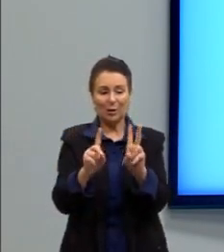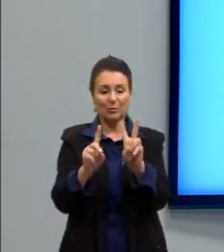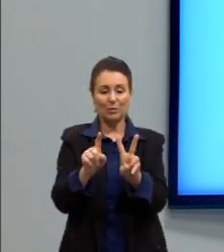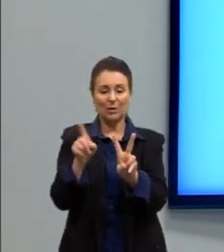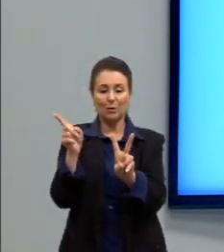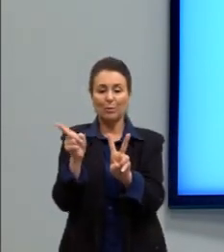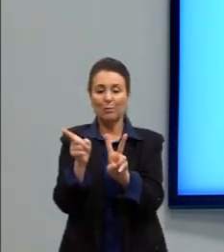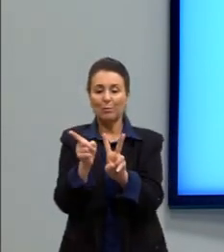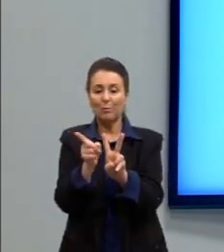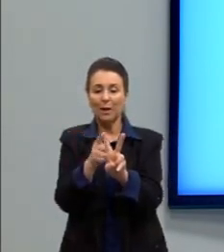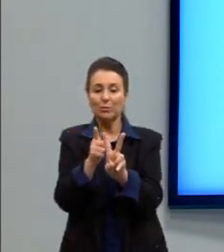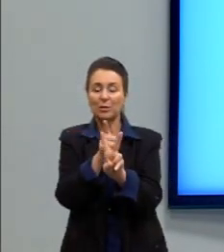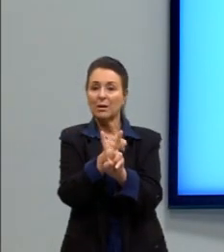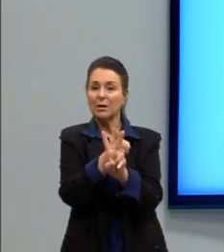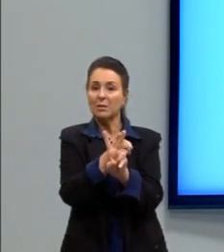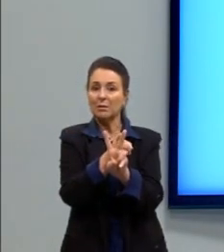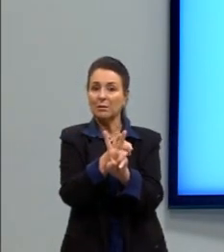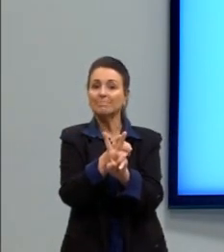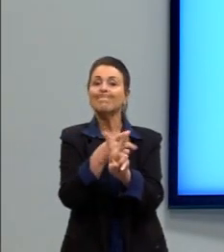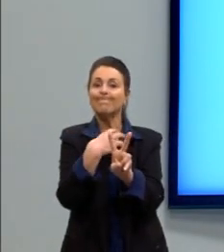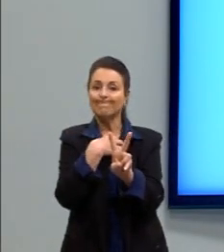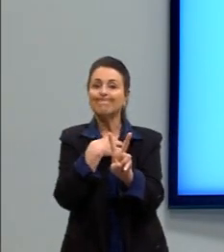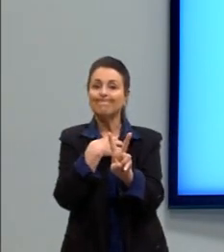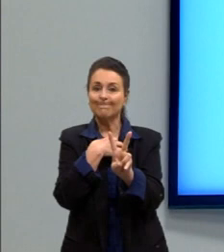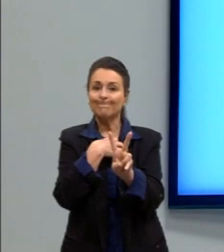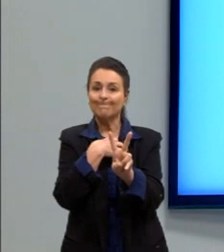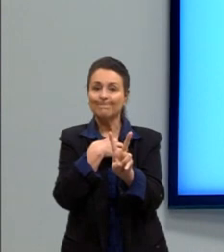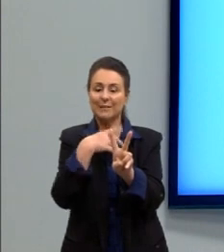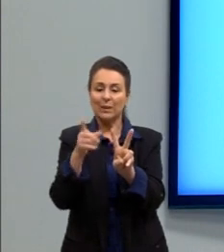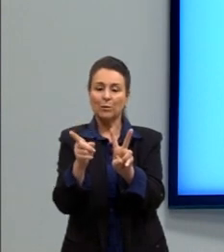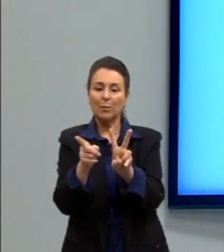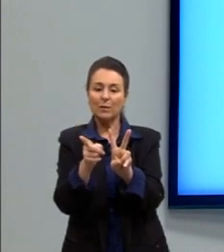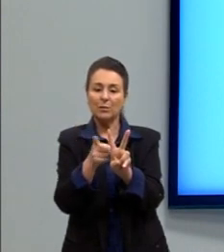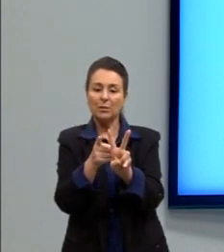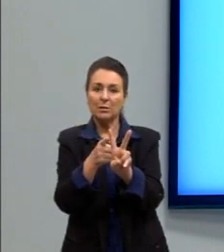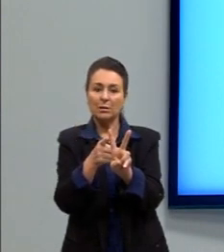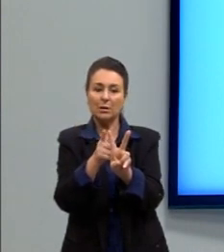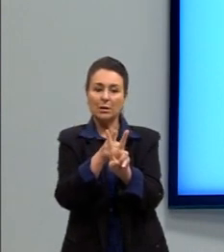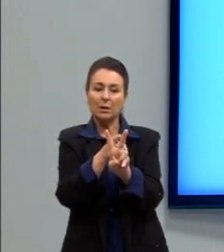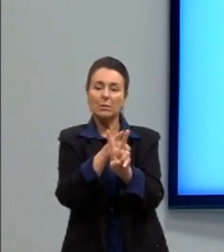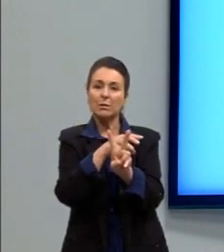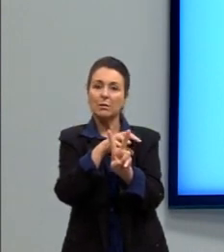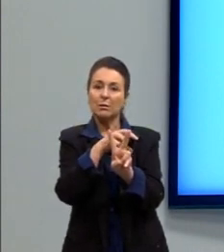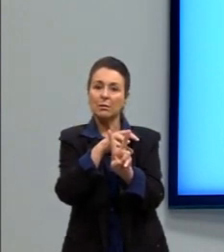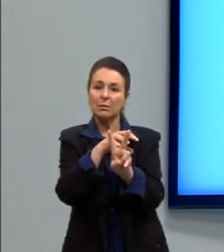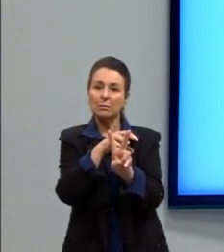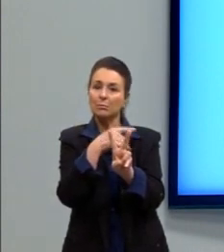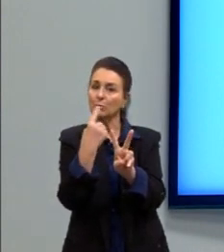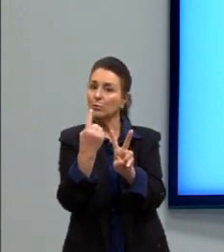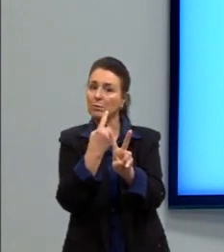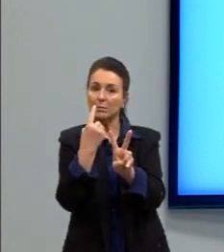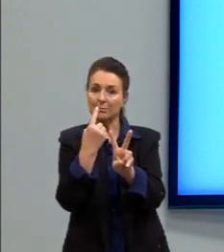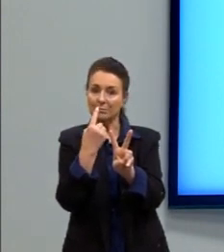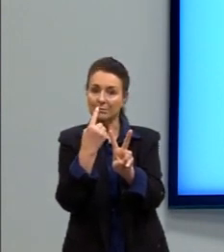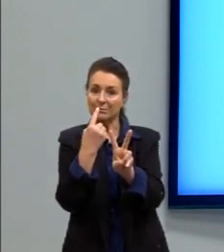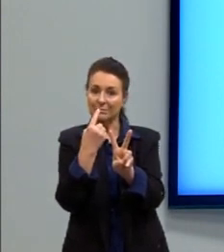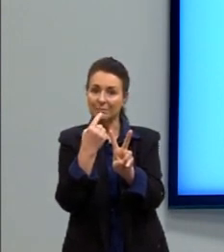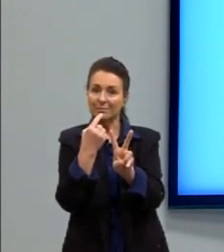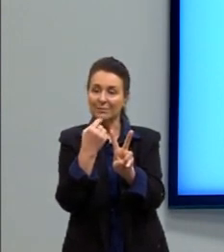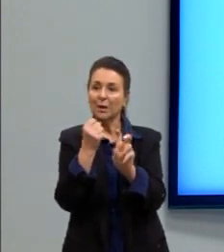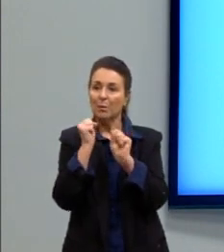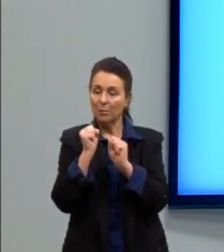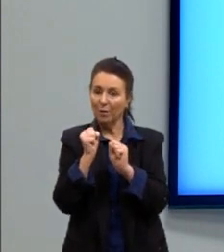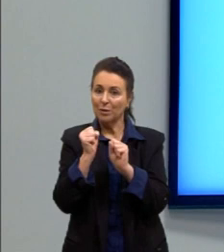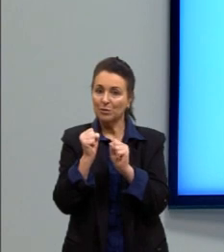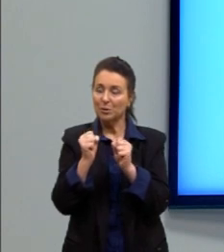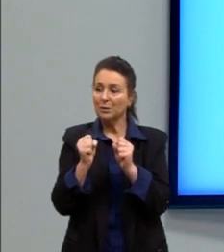aqui e esse efeito então pode chegar até o segundo e ele começa a vibrar sozinho. Sozinho a gente